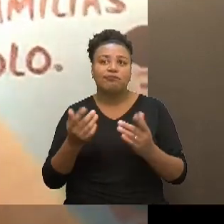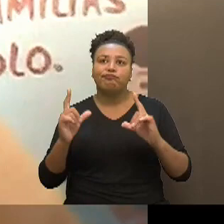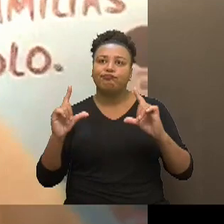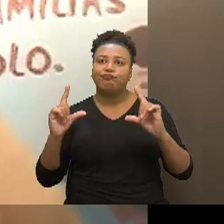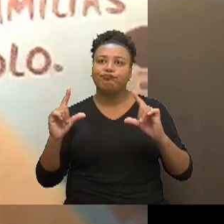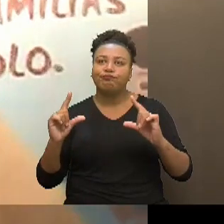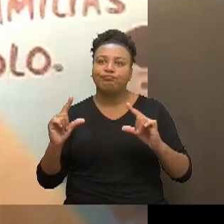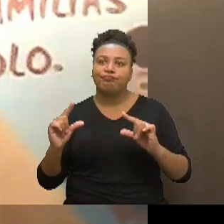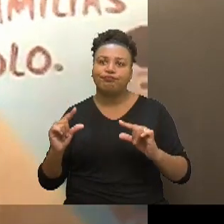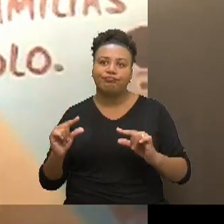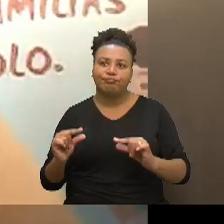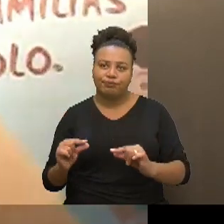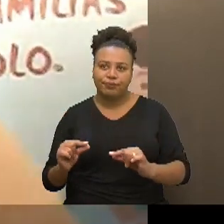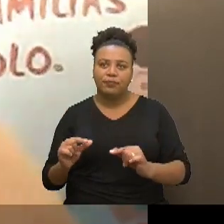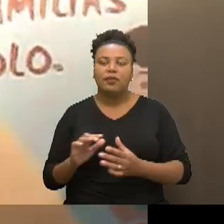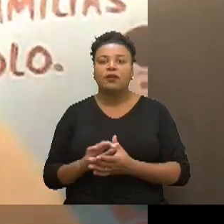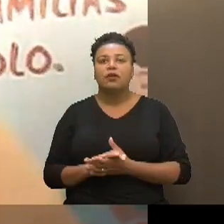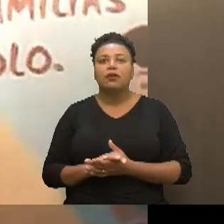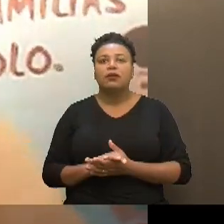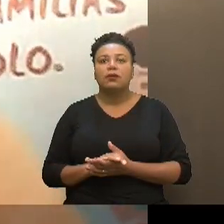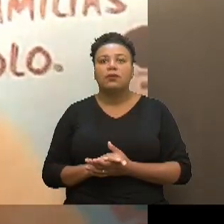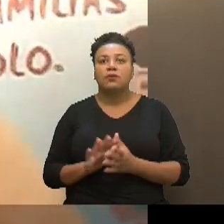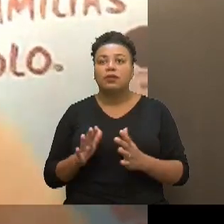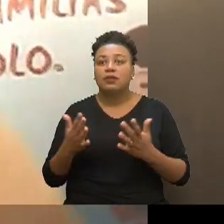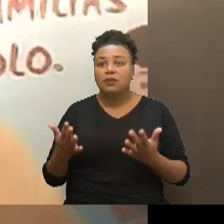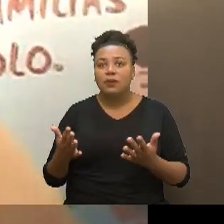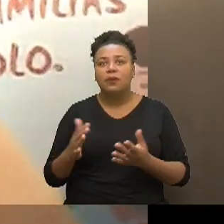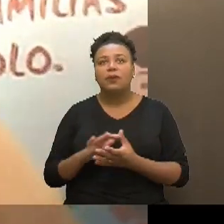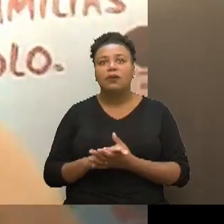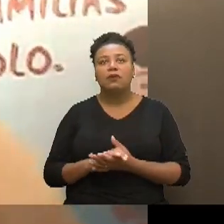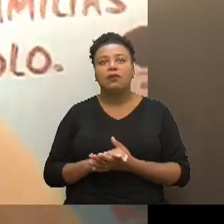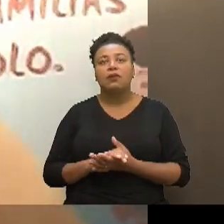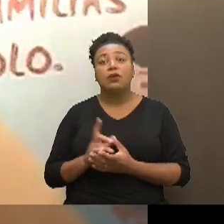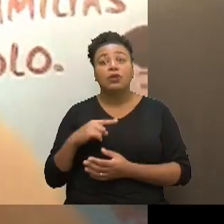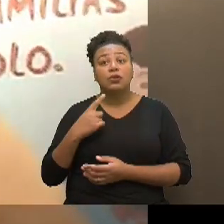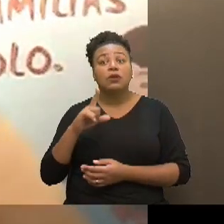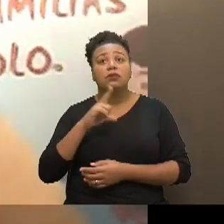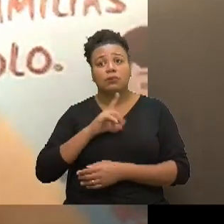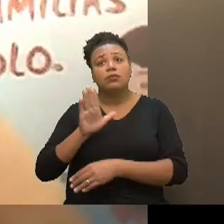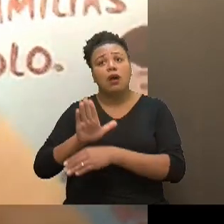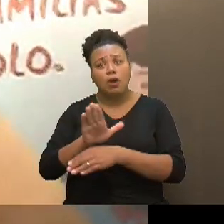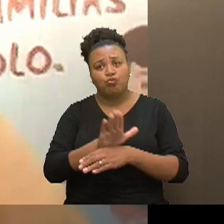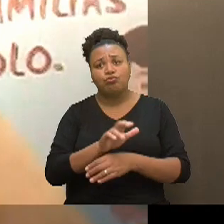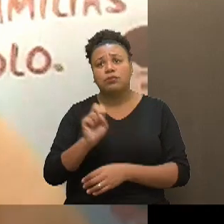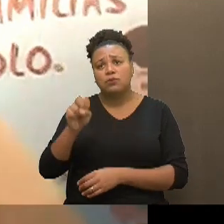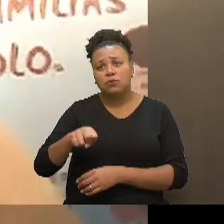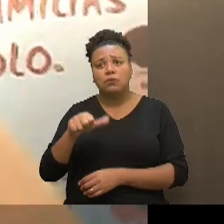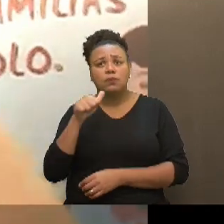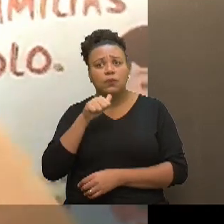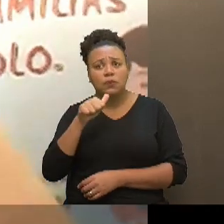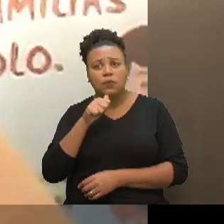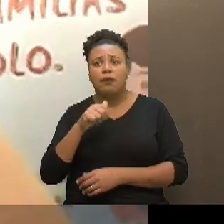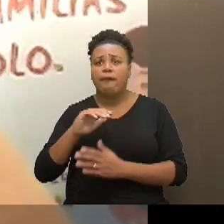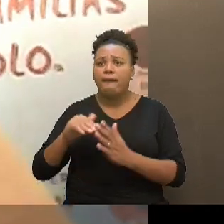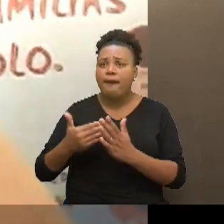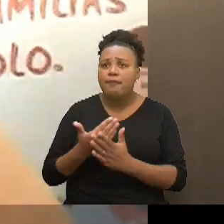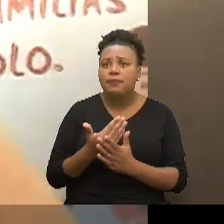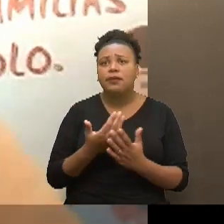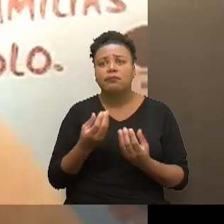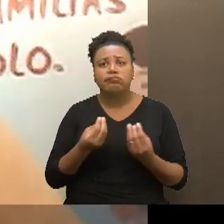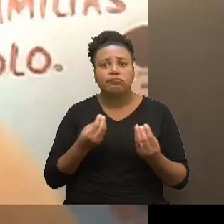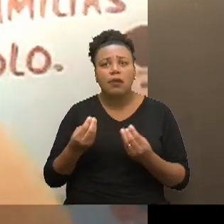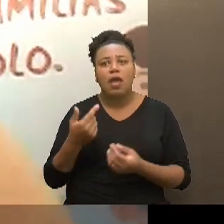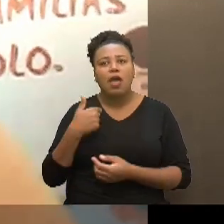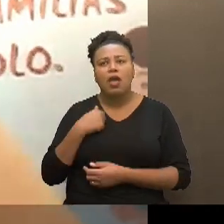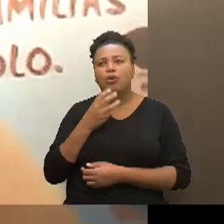se reduzindo né então a gente tem ajudado sim né as mulheres encaminhando e eu